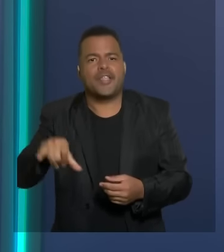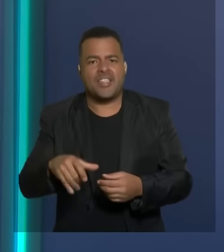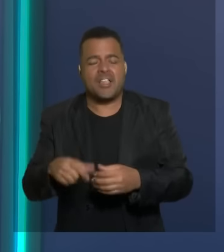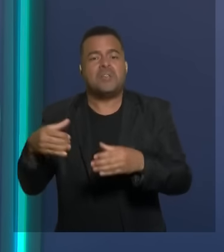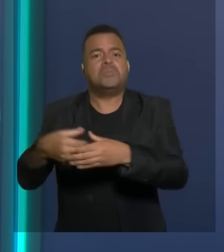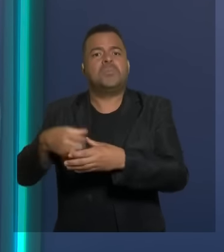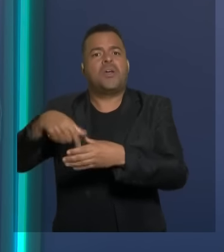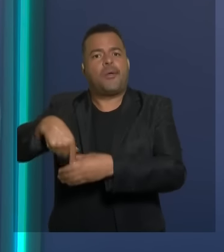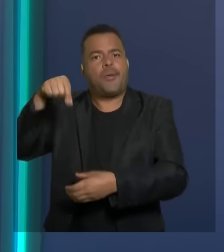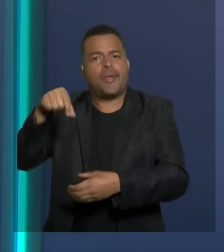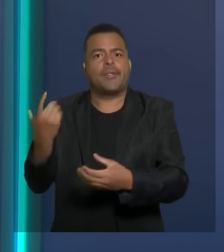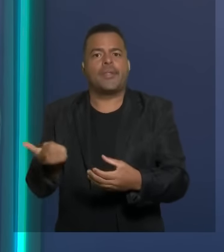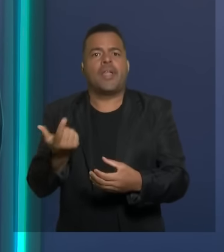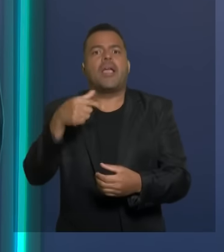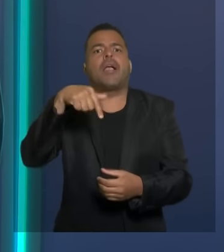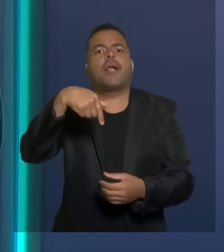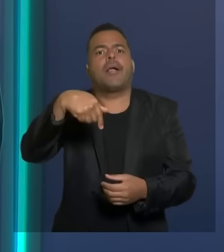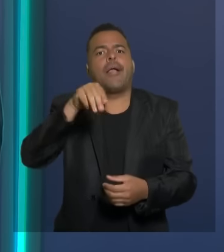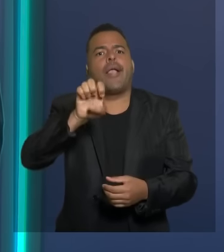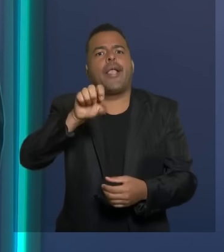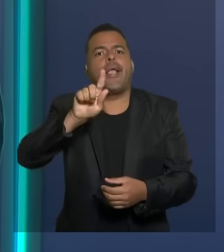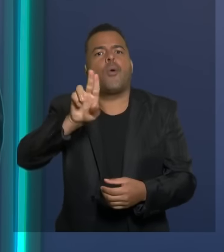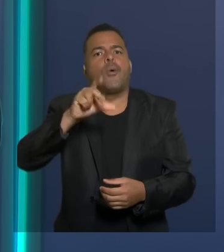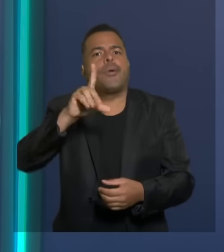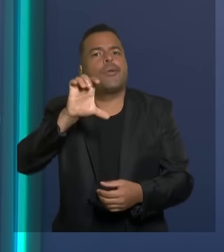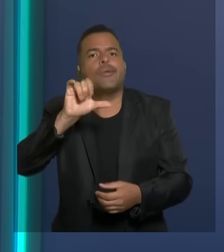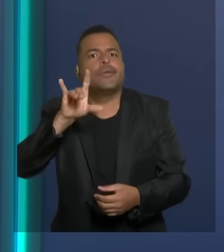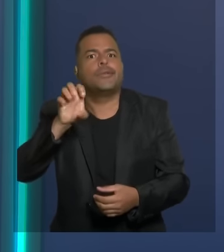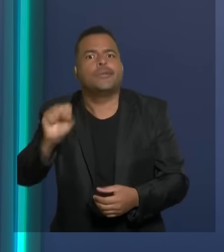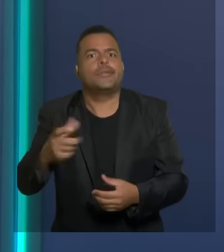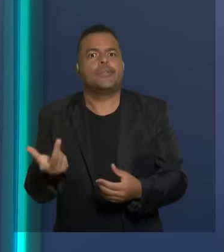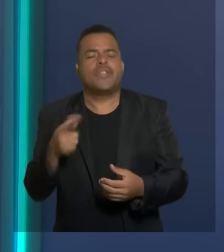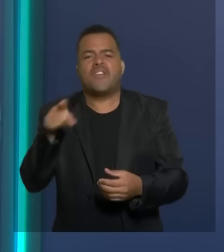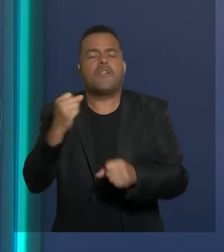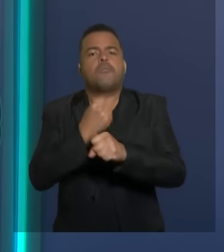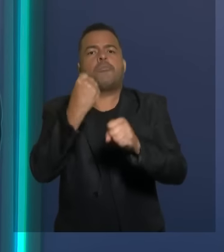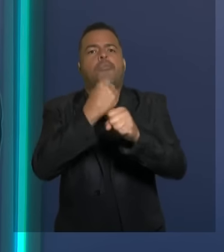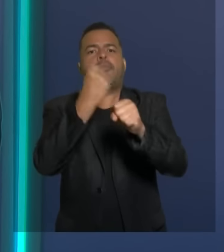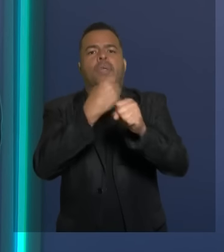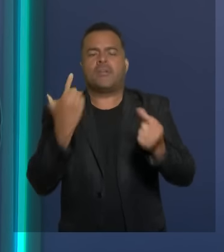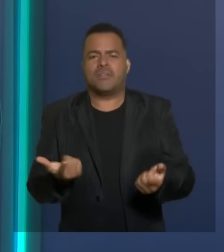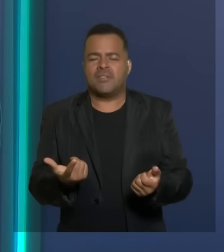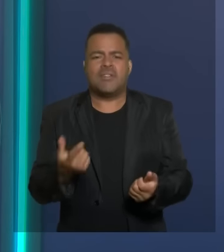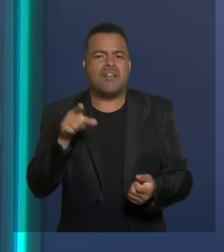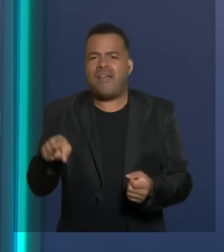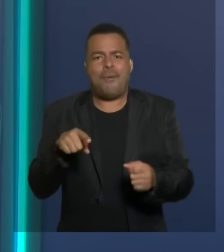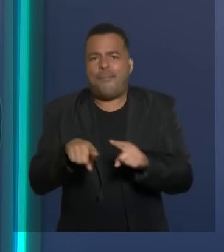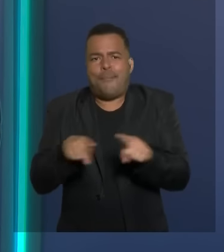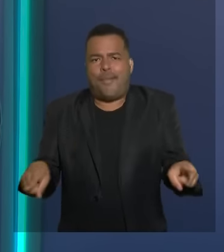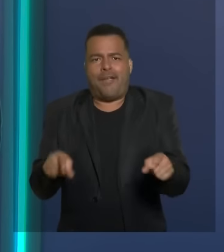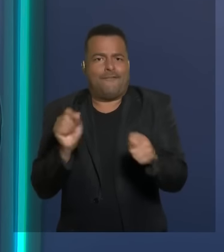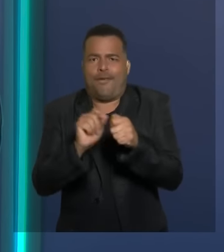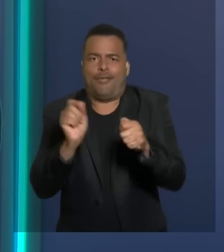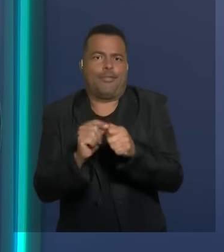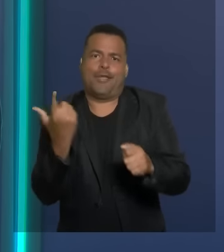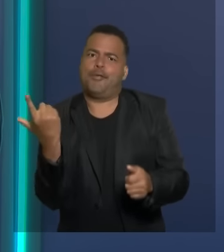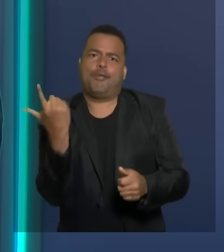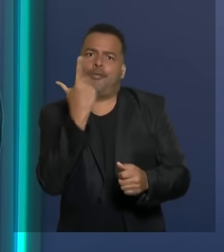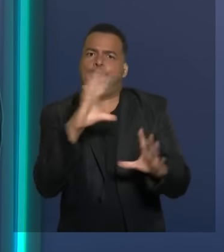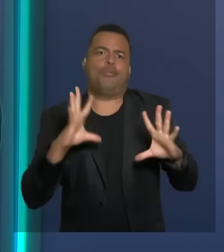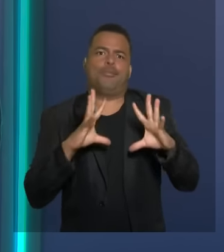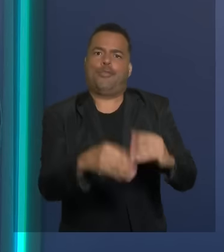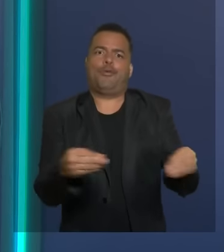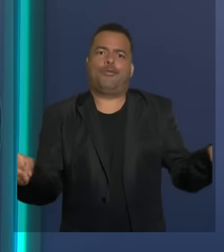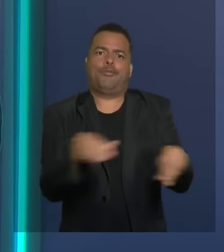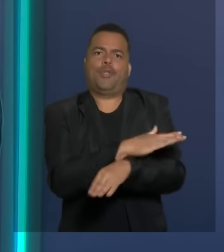está falando? Lá da Lagoa de Melquides, todos os postos que nós estamos reformando. Agora, nós não conseguimos fazer todos. É claro, ninguém está aqui